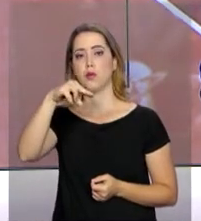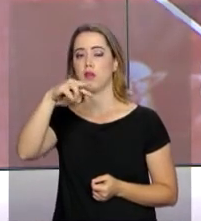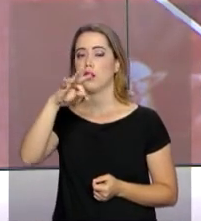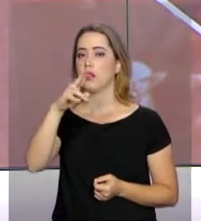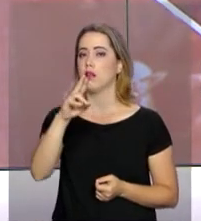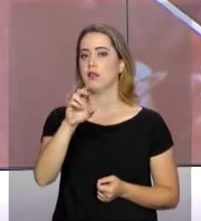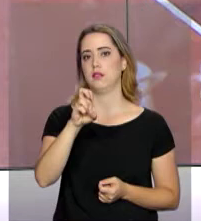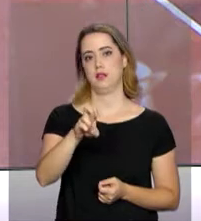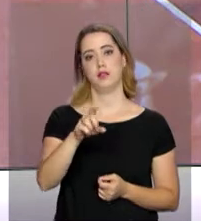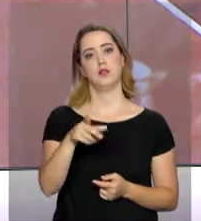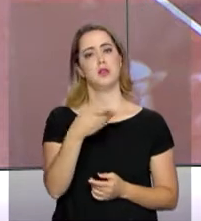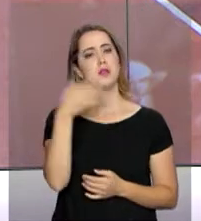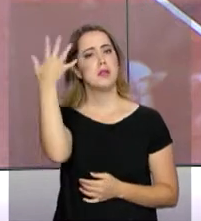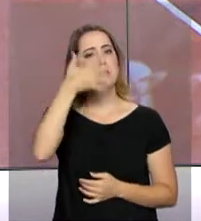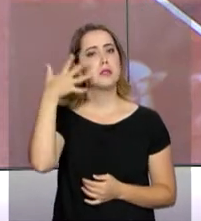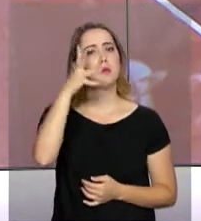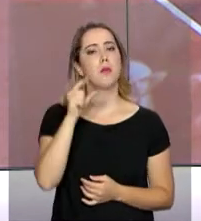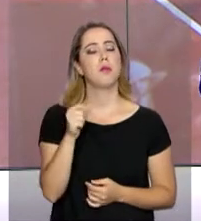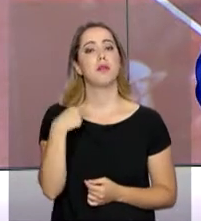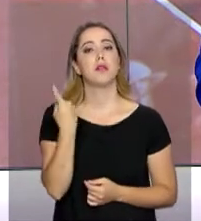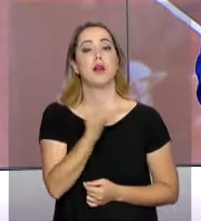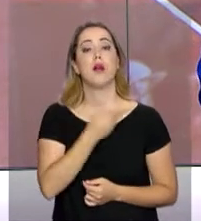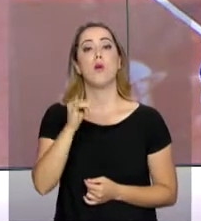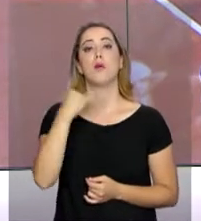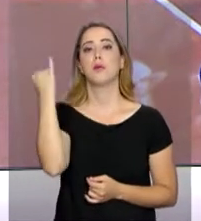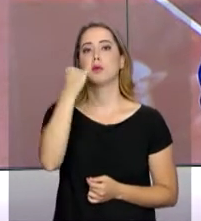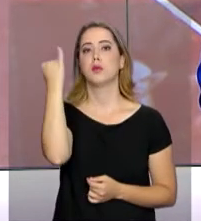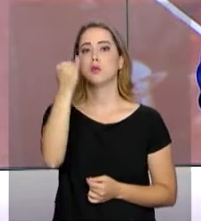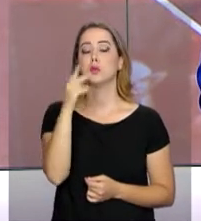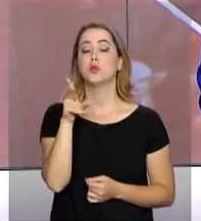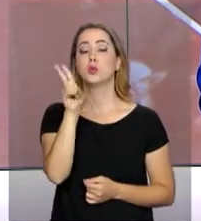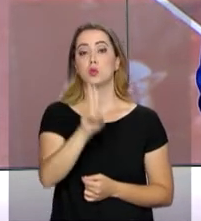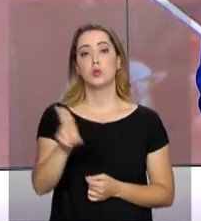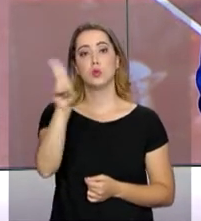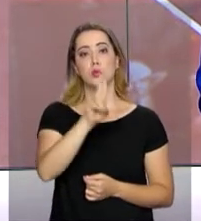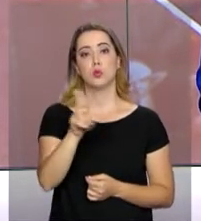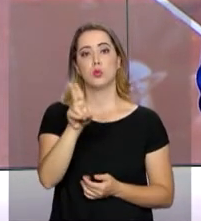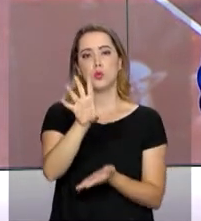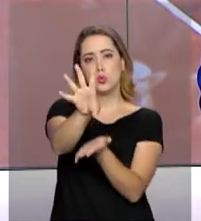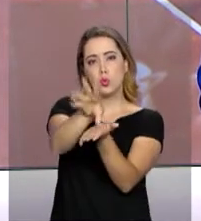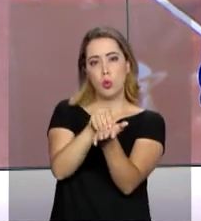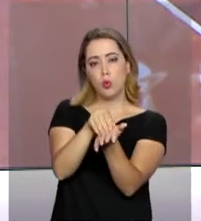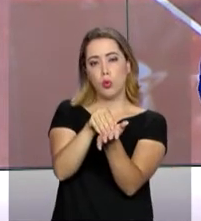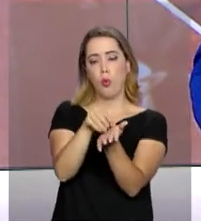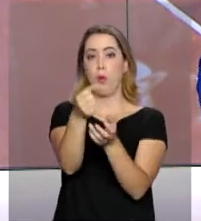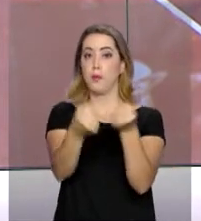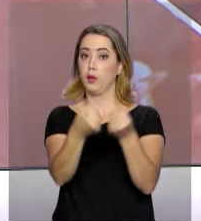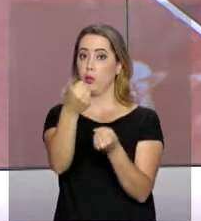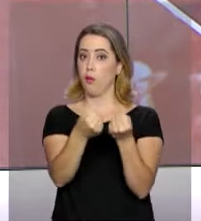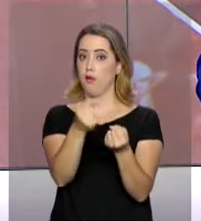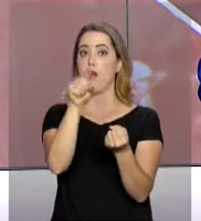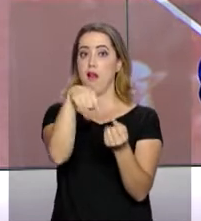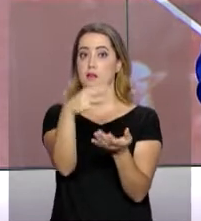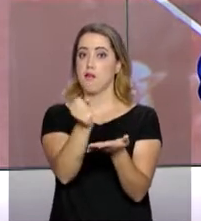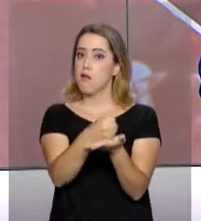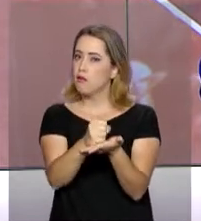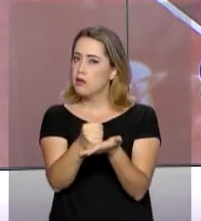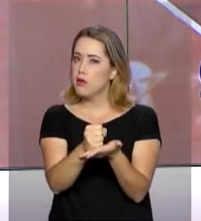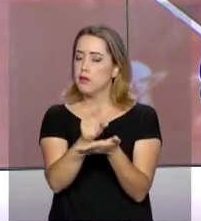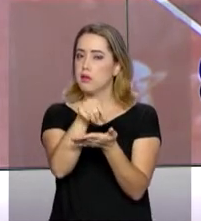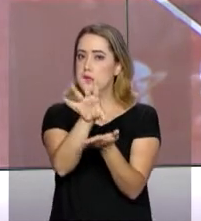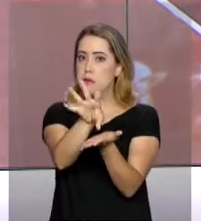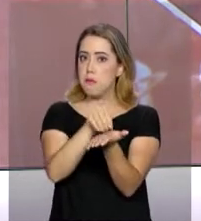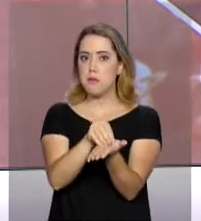Trânsito, Elmer Vicenzi, explica pra gente a importância do simulador de direção veicular, uma máquina que imita um